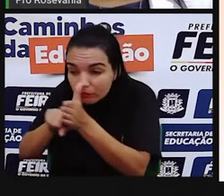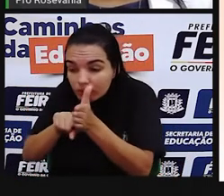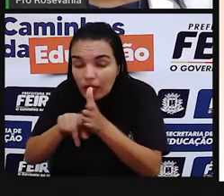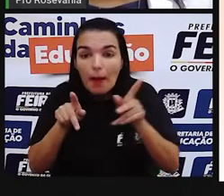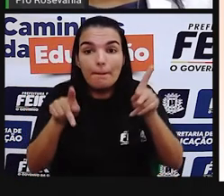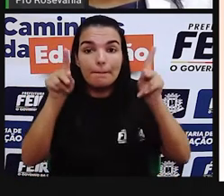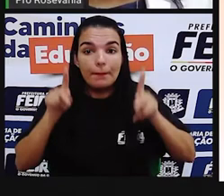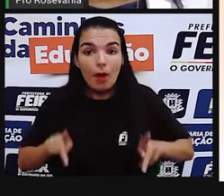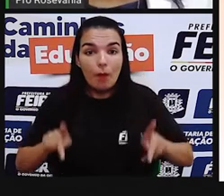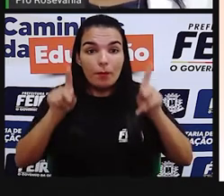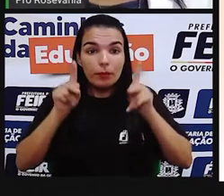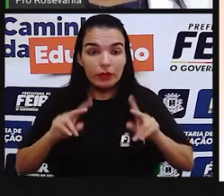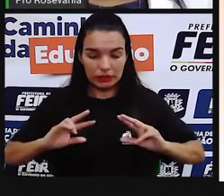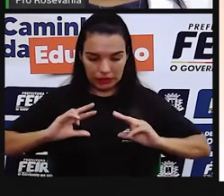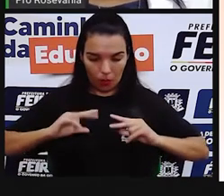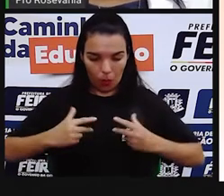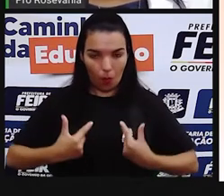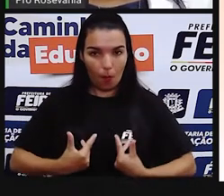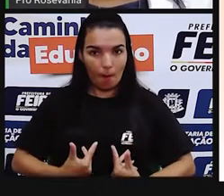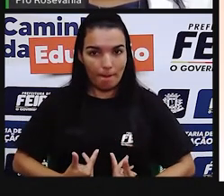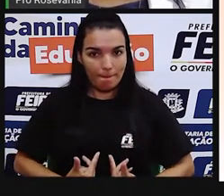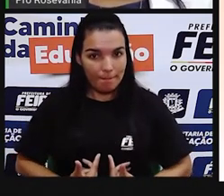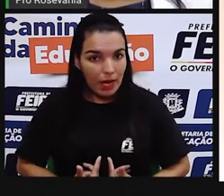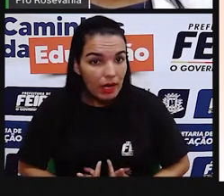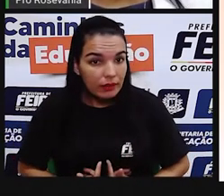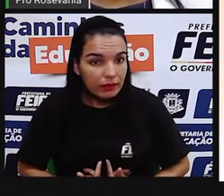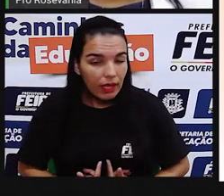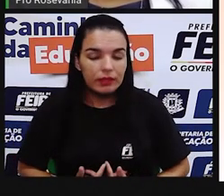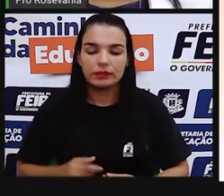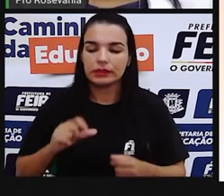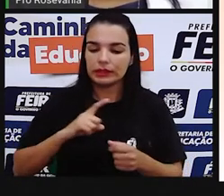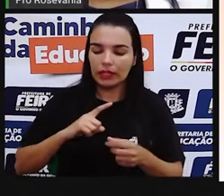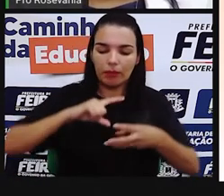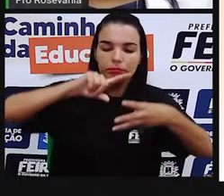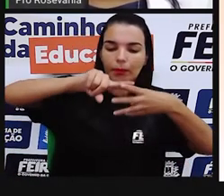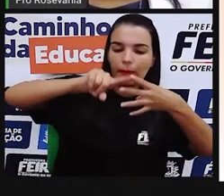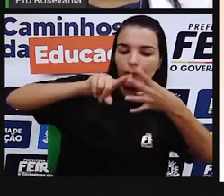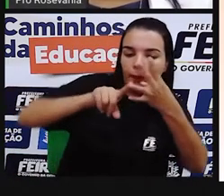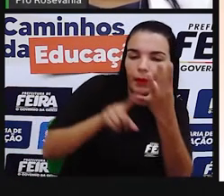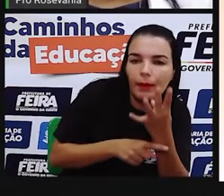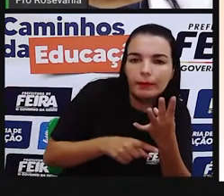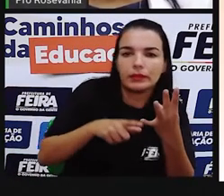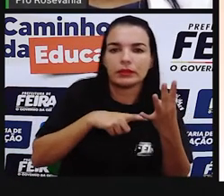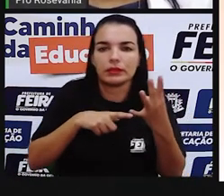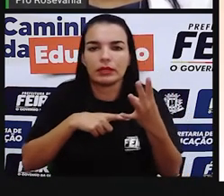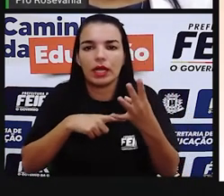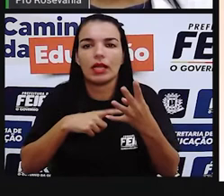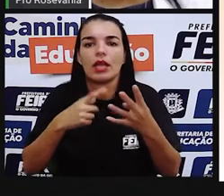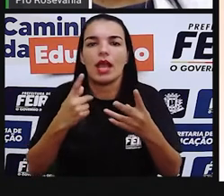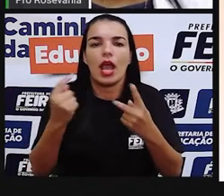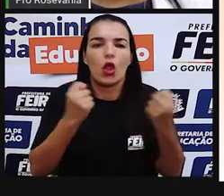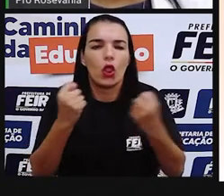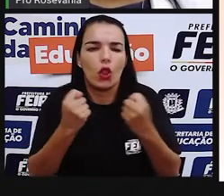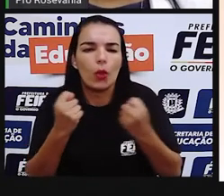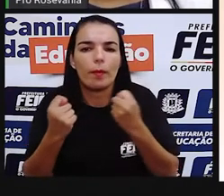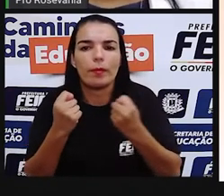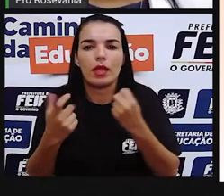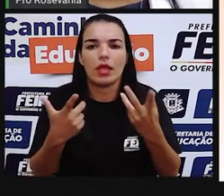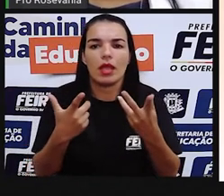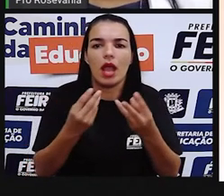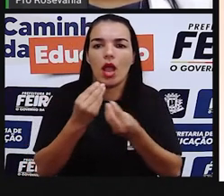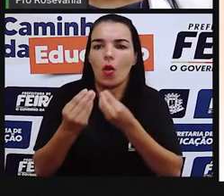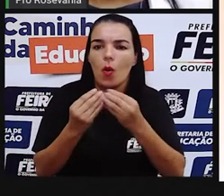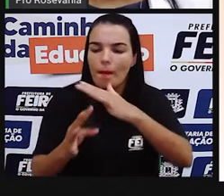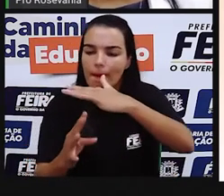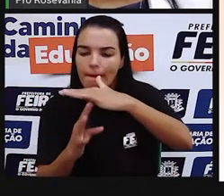as populações humanas, ou seja, aspectos como navalidade, produção econômica, migração, distribuição